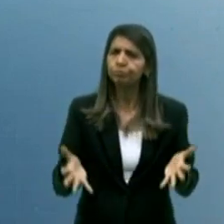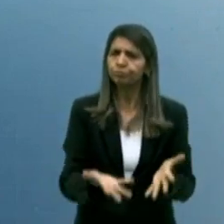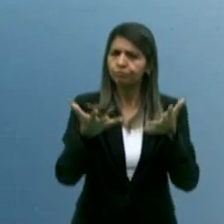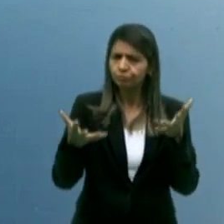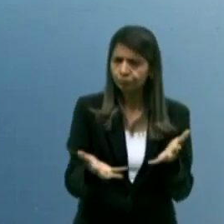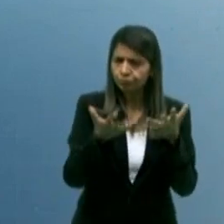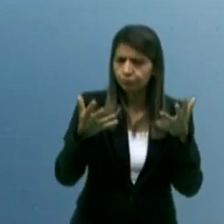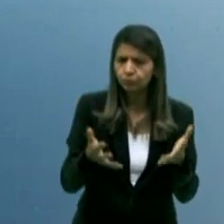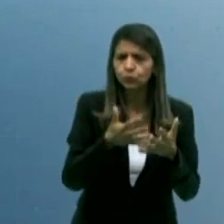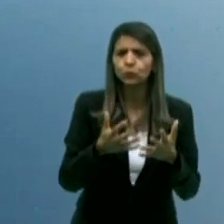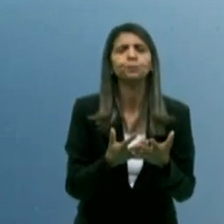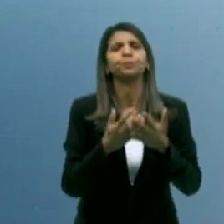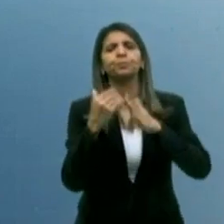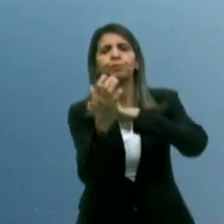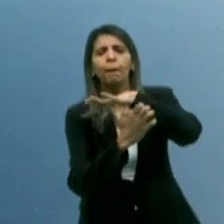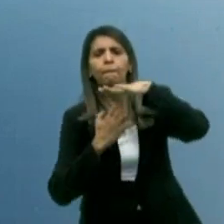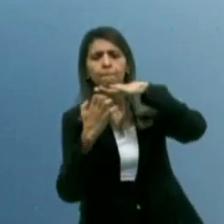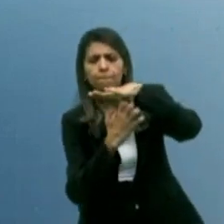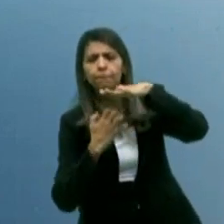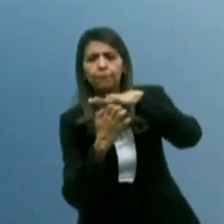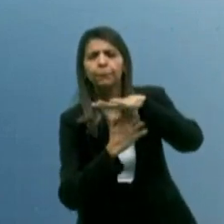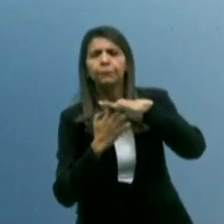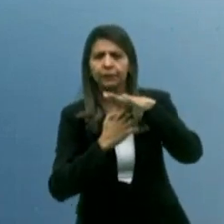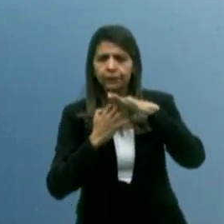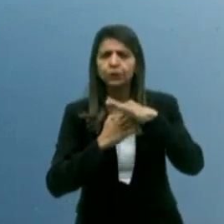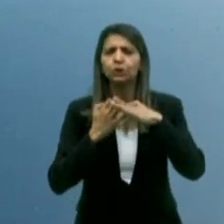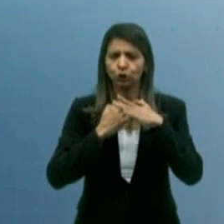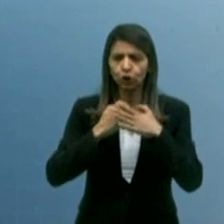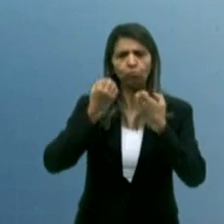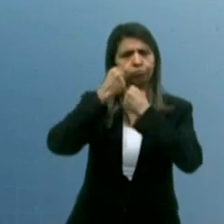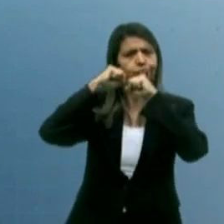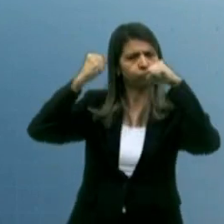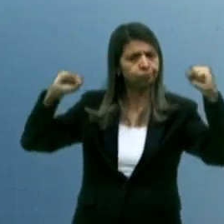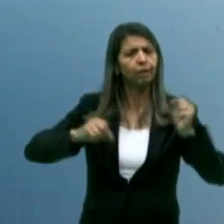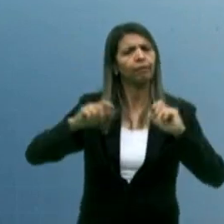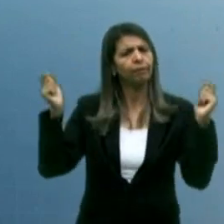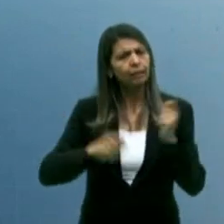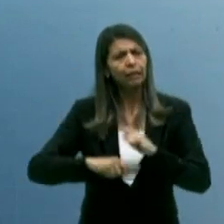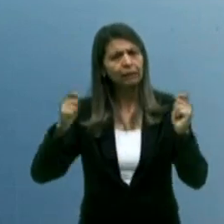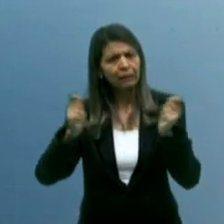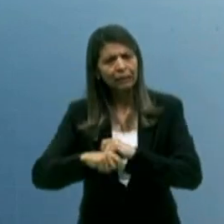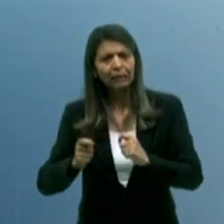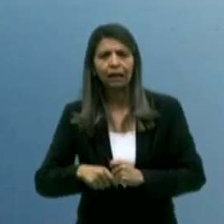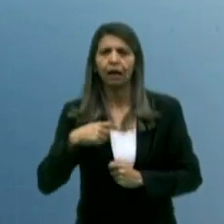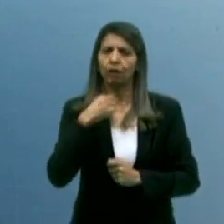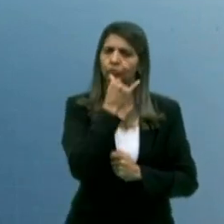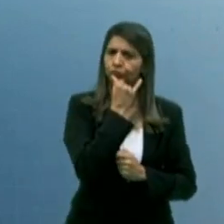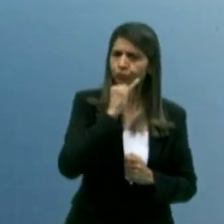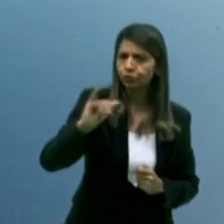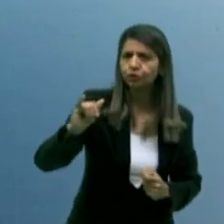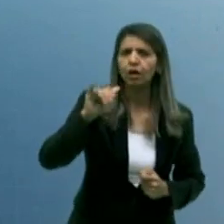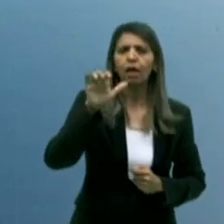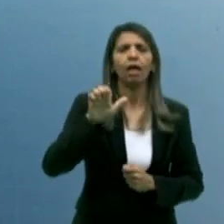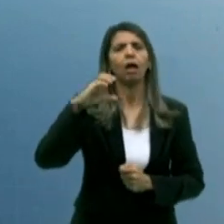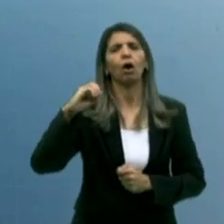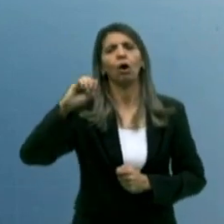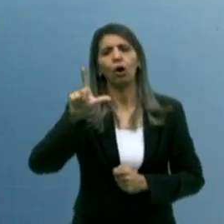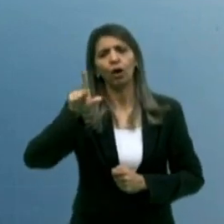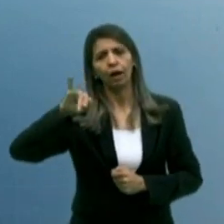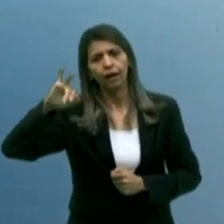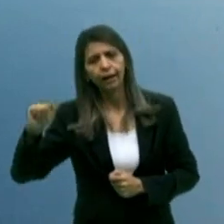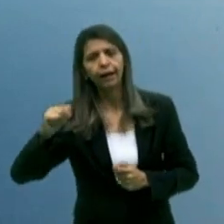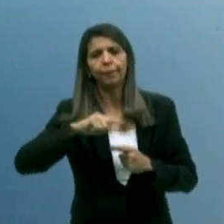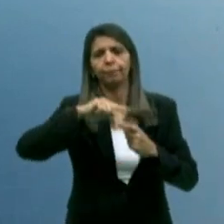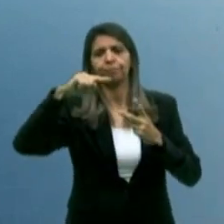micro geração, principalmente pelas oportunidades que nós temos. A energia eólica e, em especial,